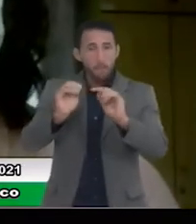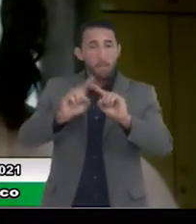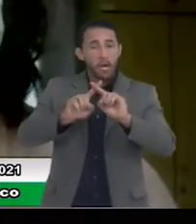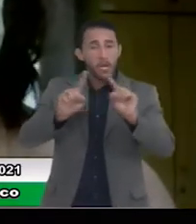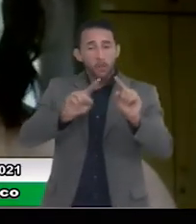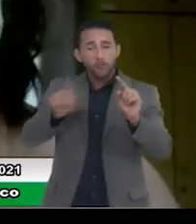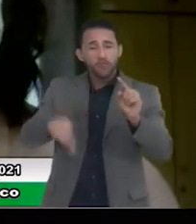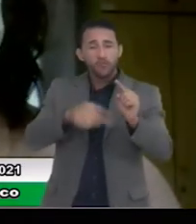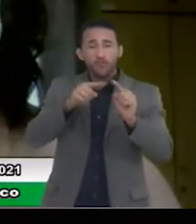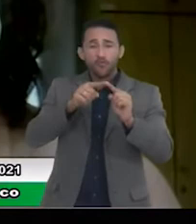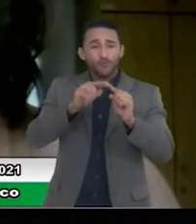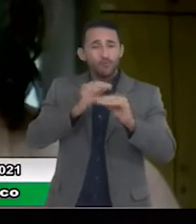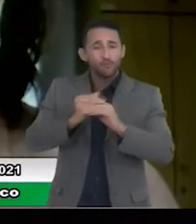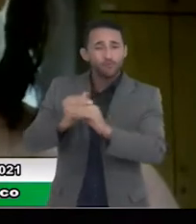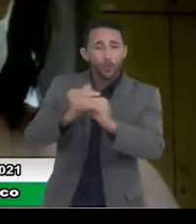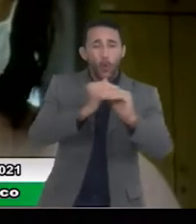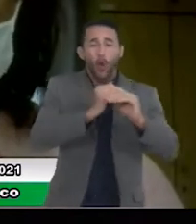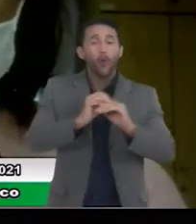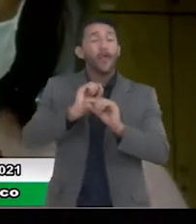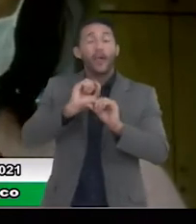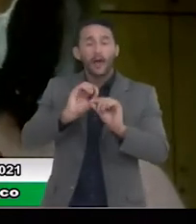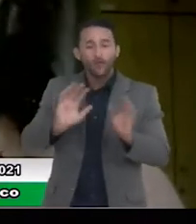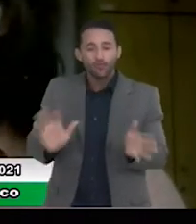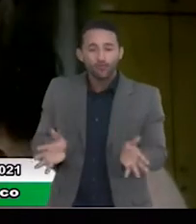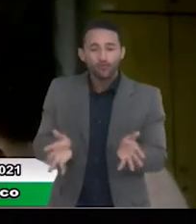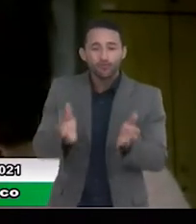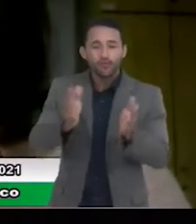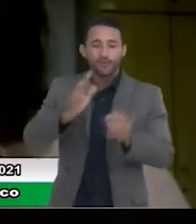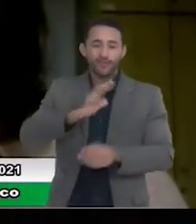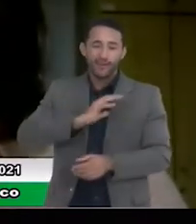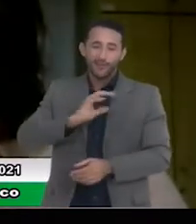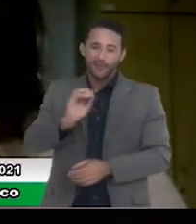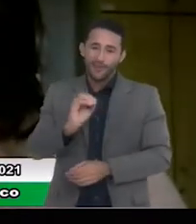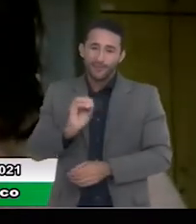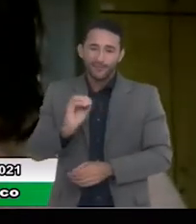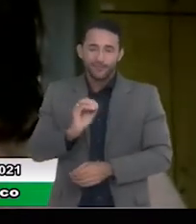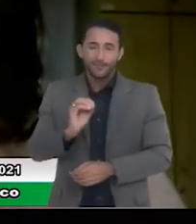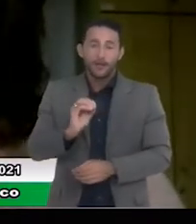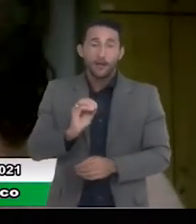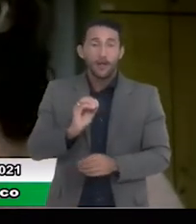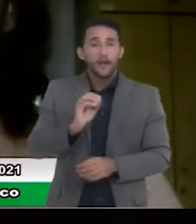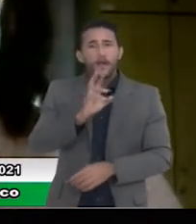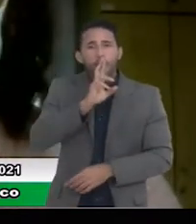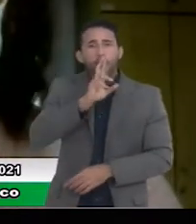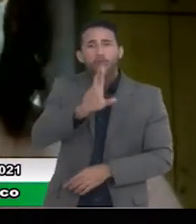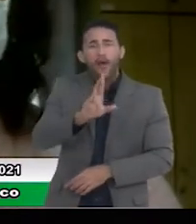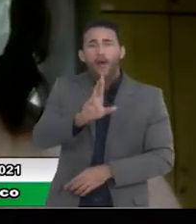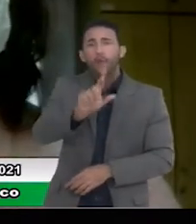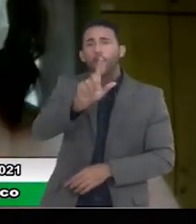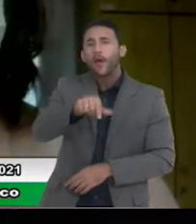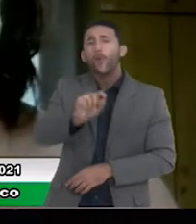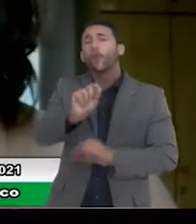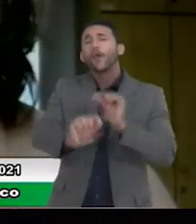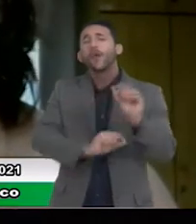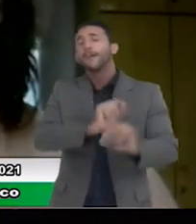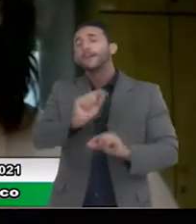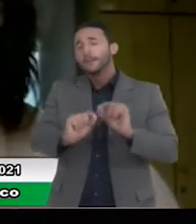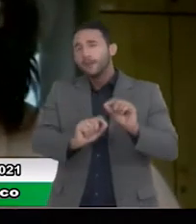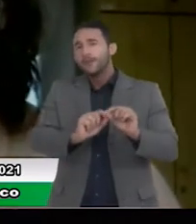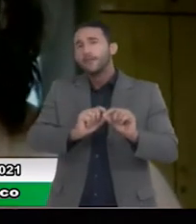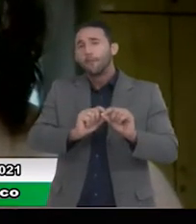objetivo só, que é construir uma cidade melhor. Agora, esse resultado é um resultado de todo mundo que trabalhou, que